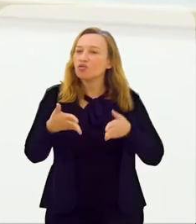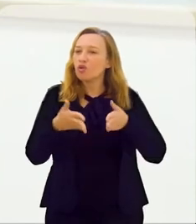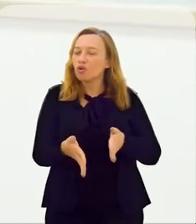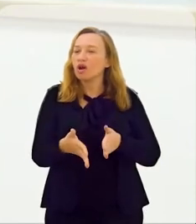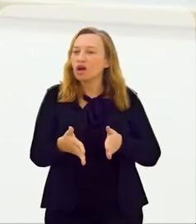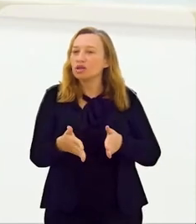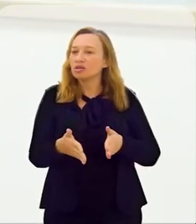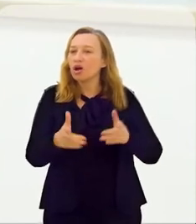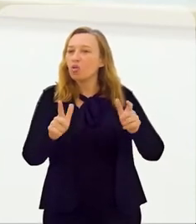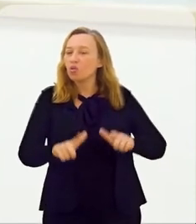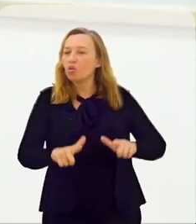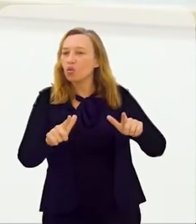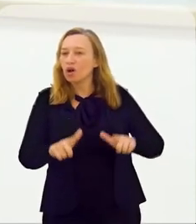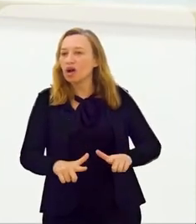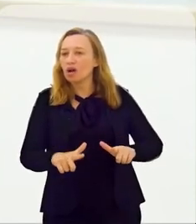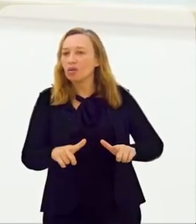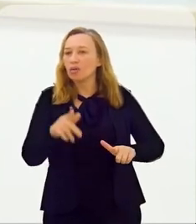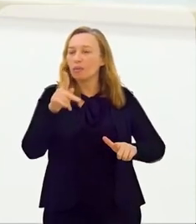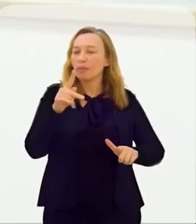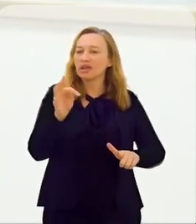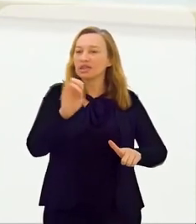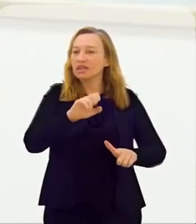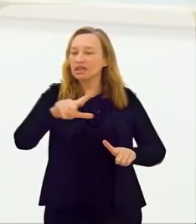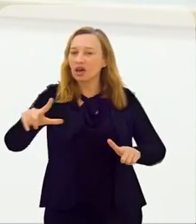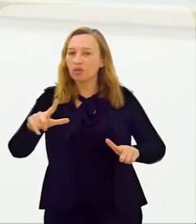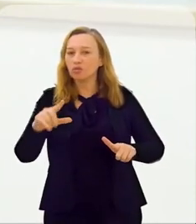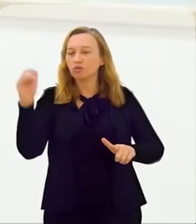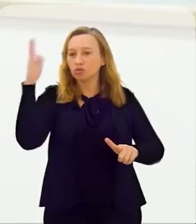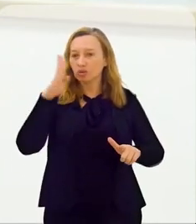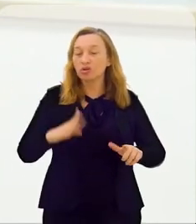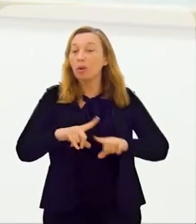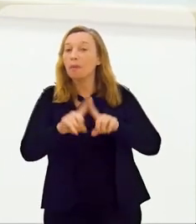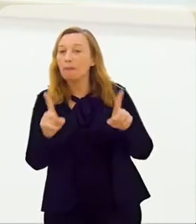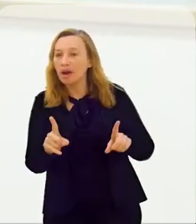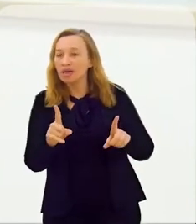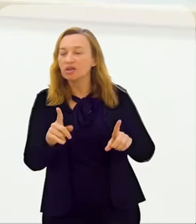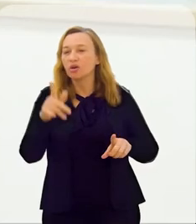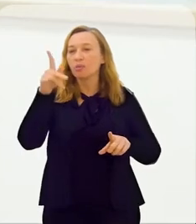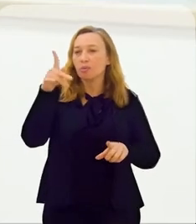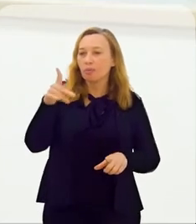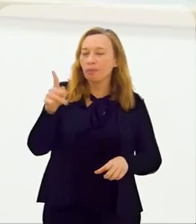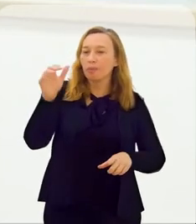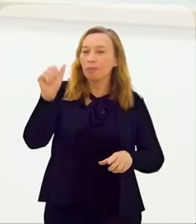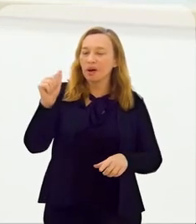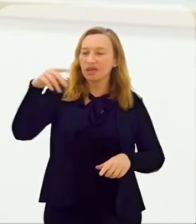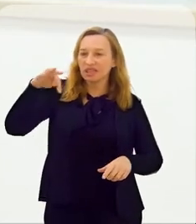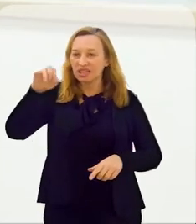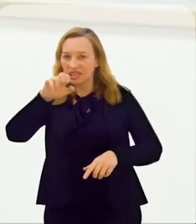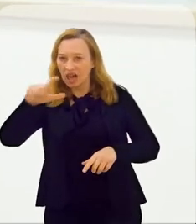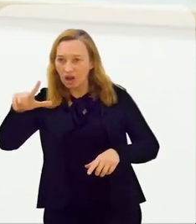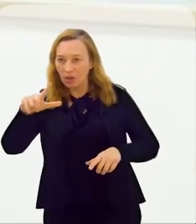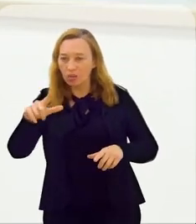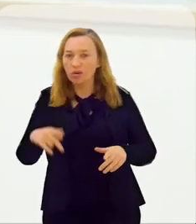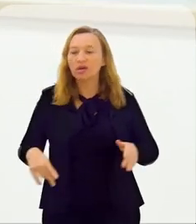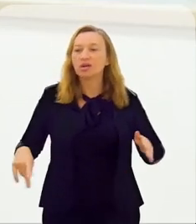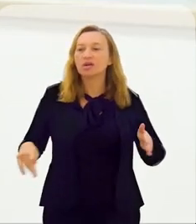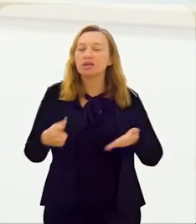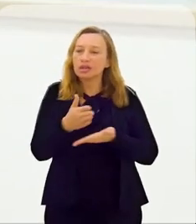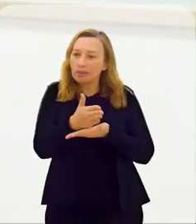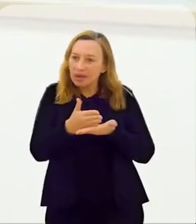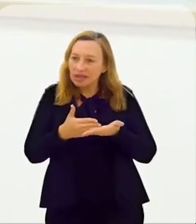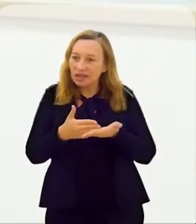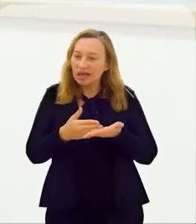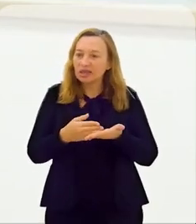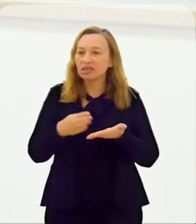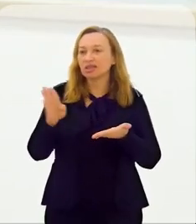nós estivemos dando foco ao território do Pantanal no Brasil. mas o Pantanal também